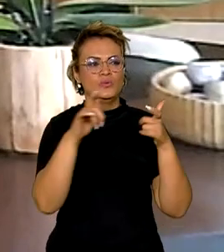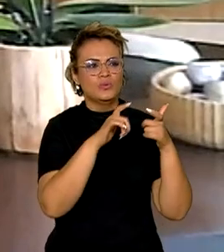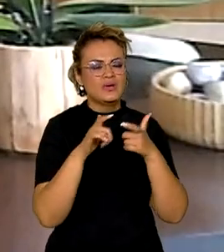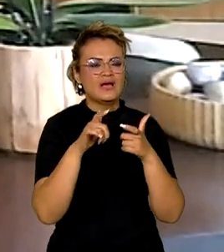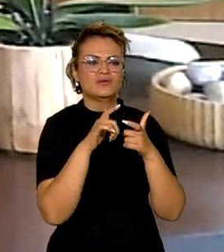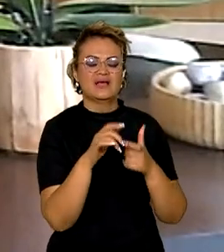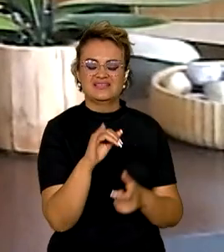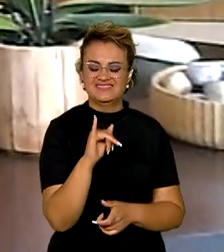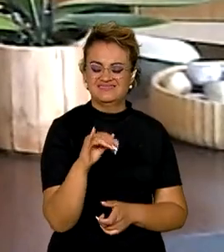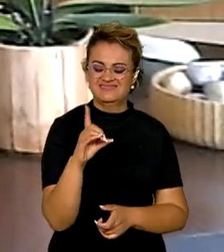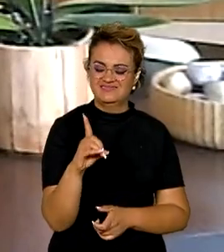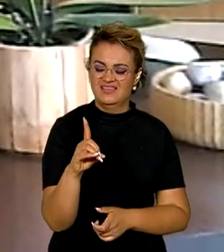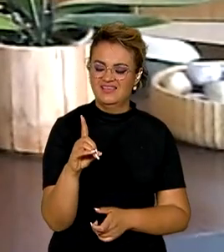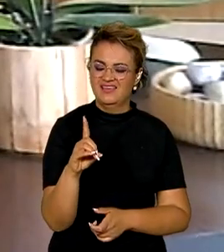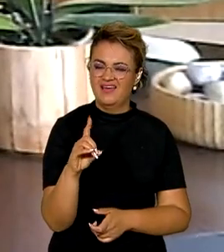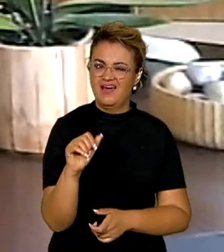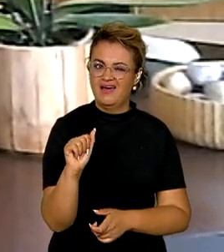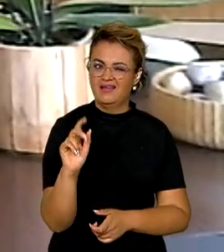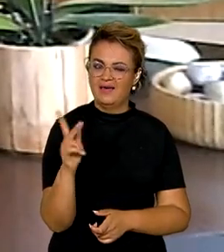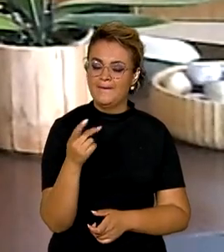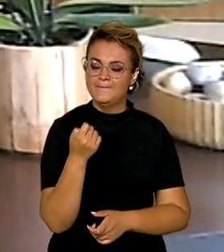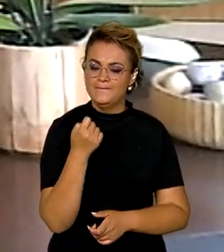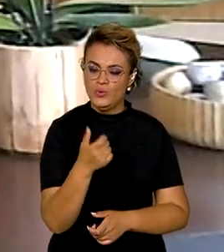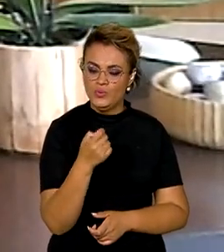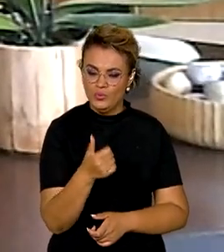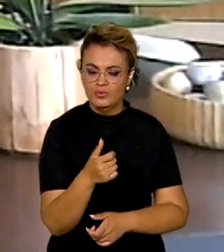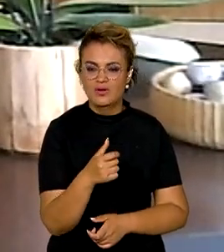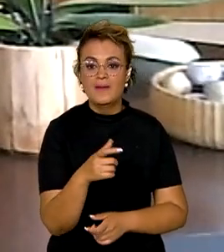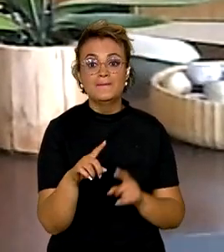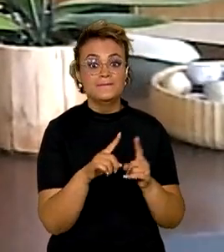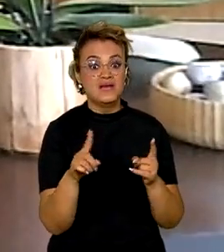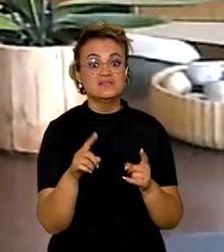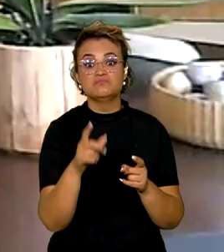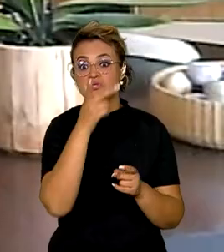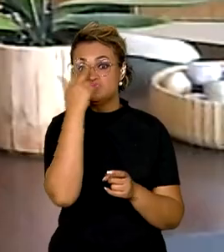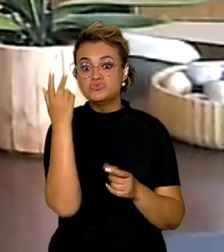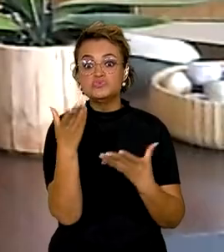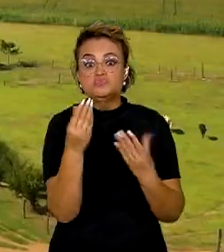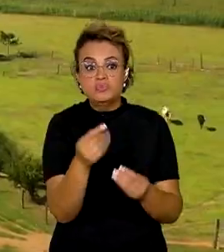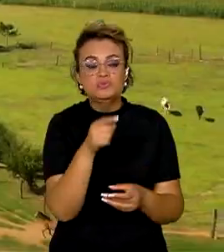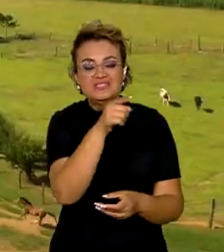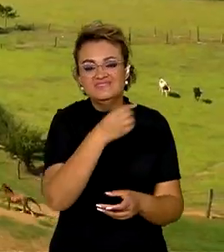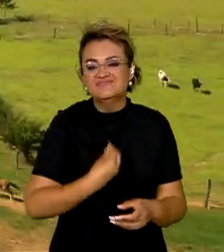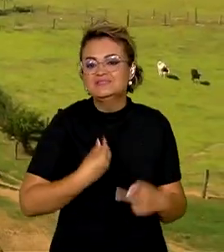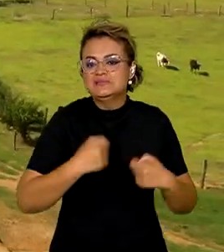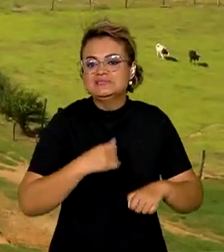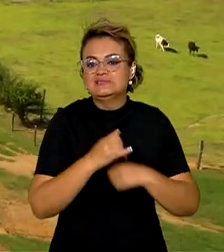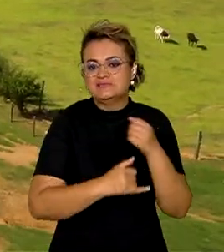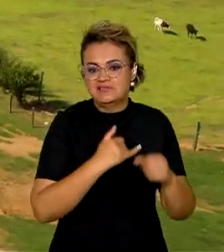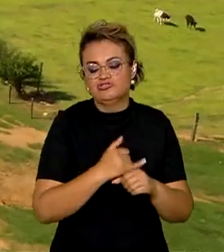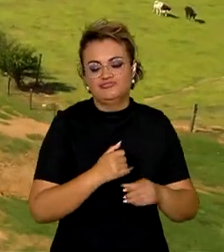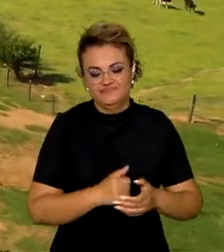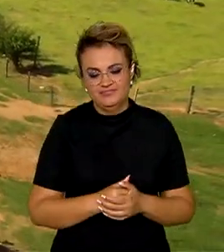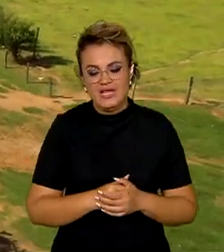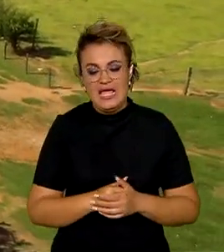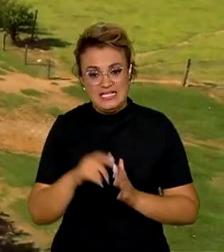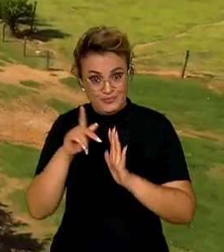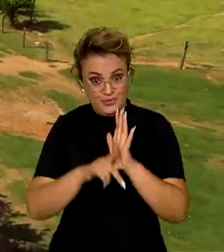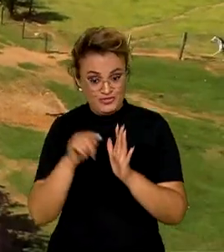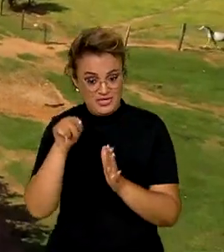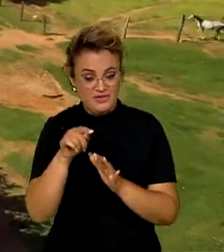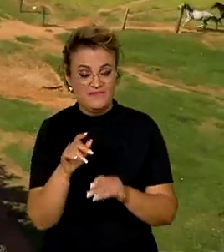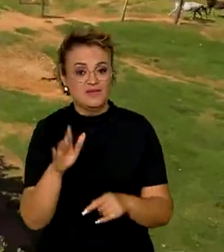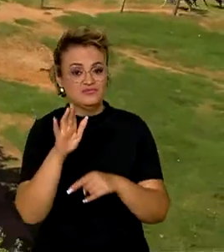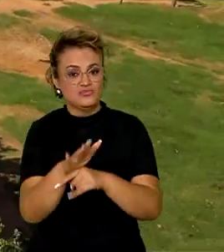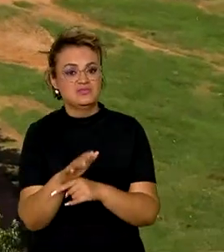IDHs, mas também que tinham muitos jovens, muitas mulheres que precisavam. O projeto Rural Mais Conectado vai